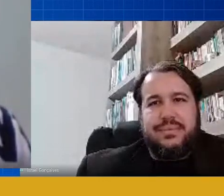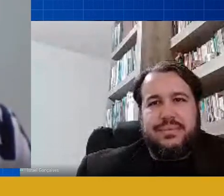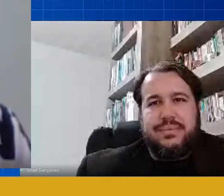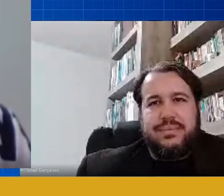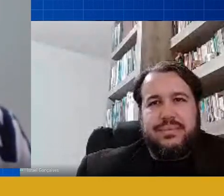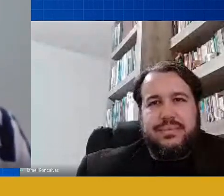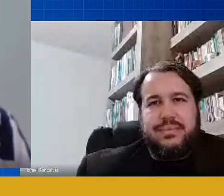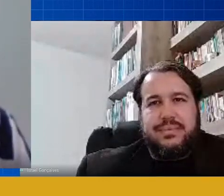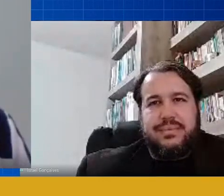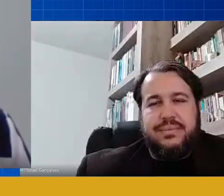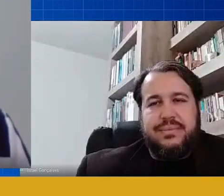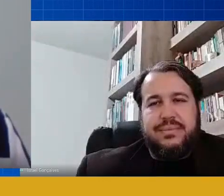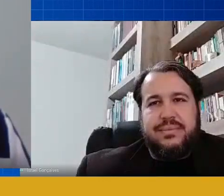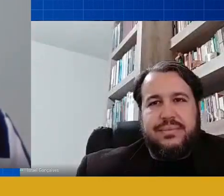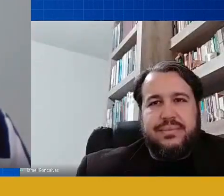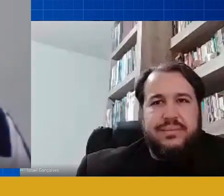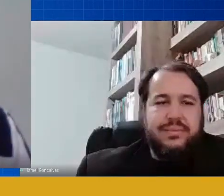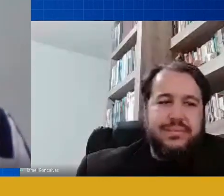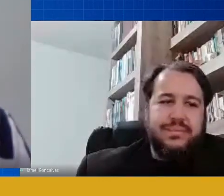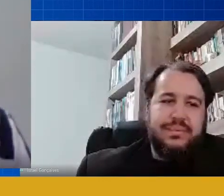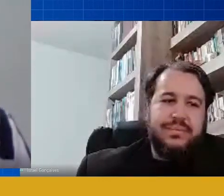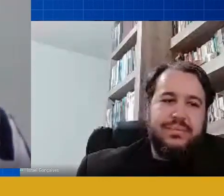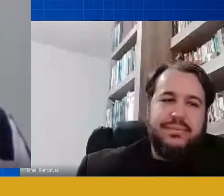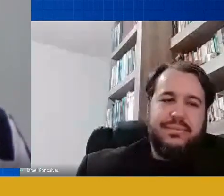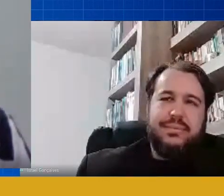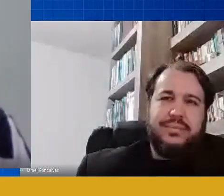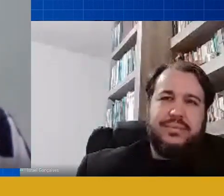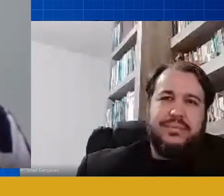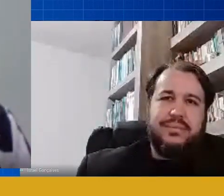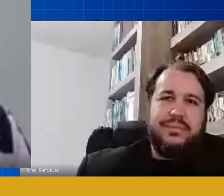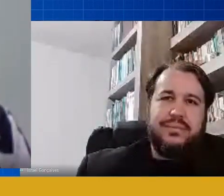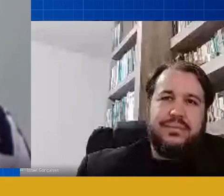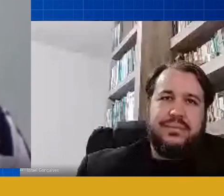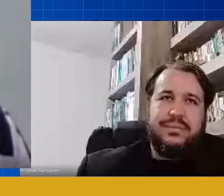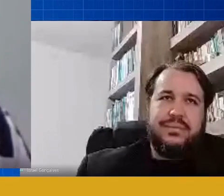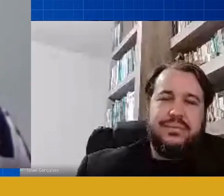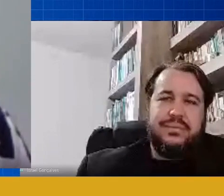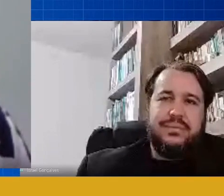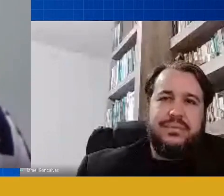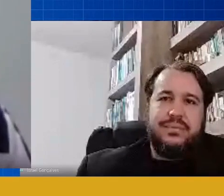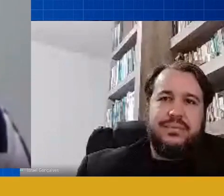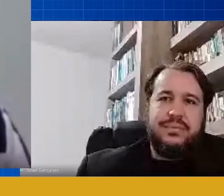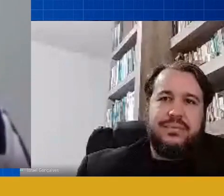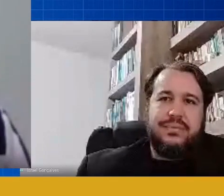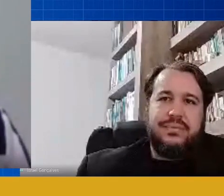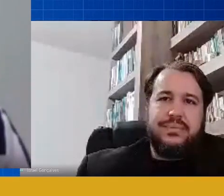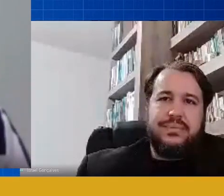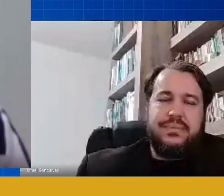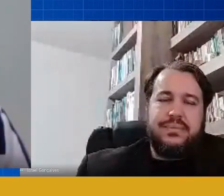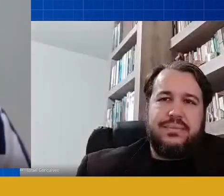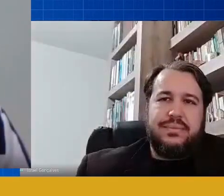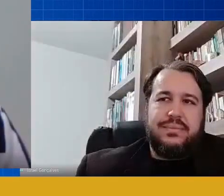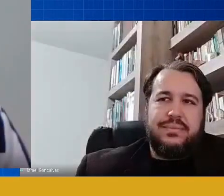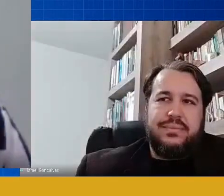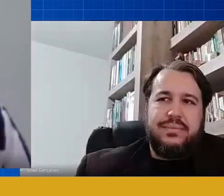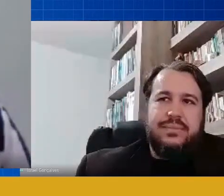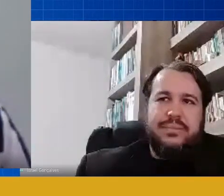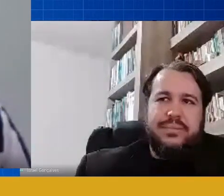município no qual eu estava como diretora de ensino ela fez a seguinte fala enquanto nós professores